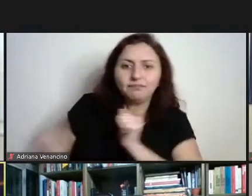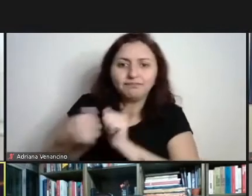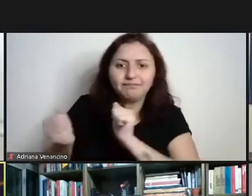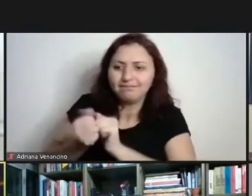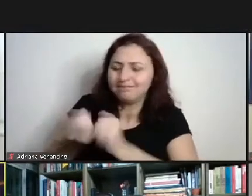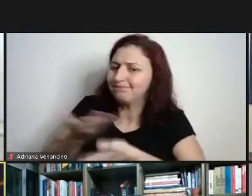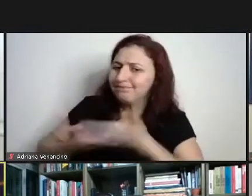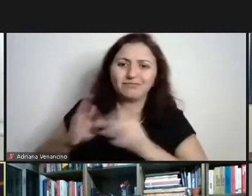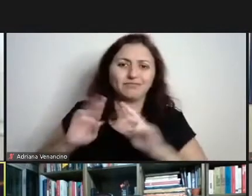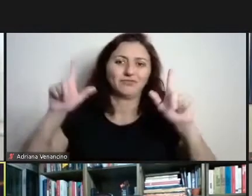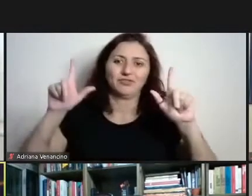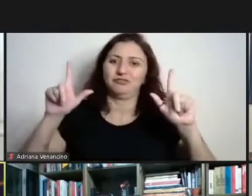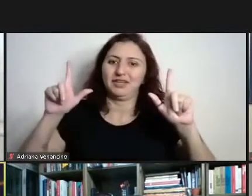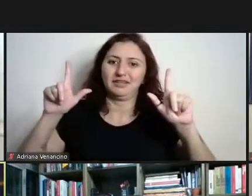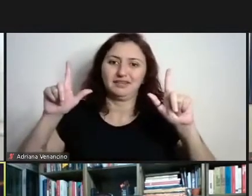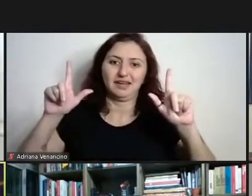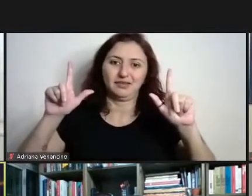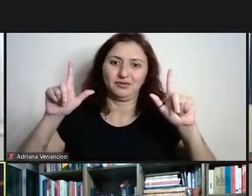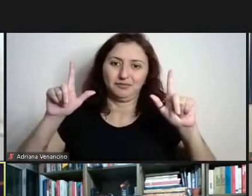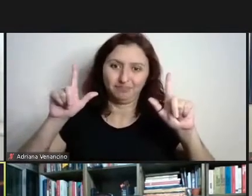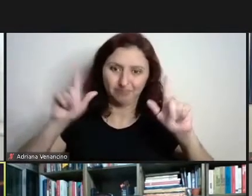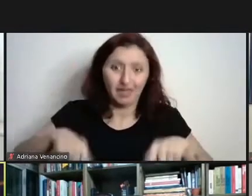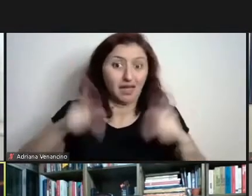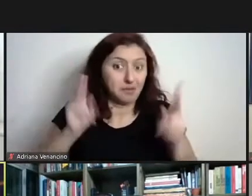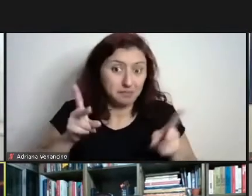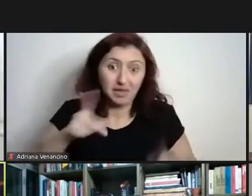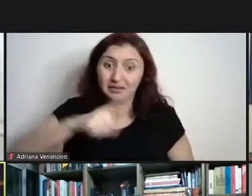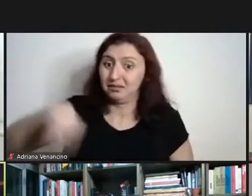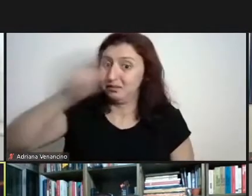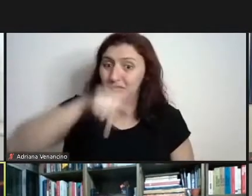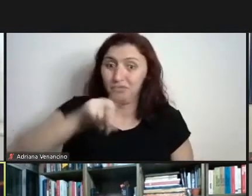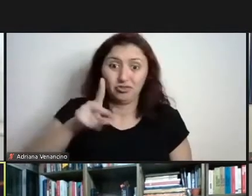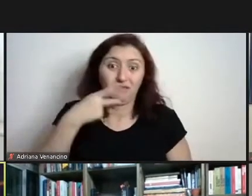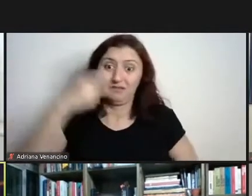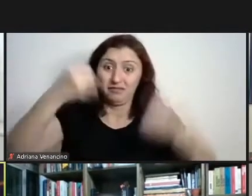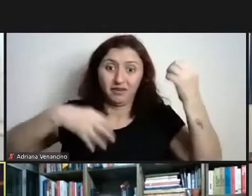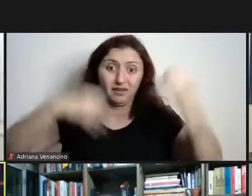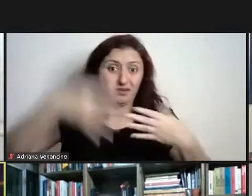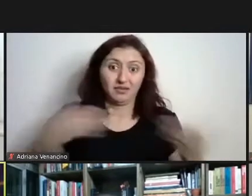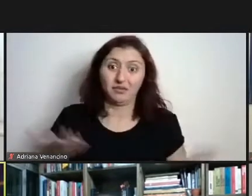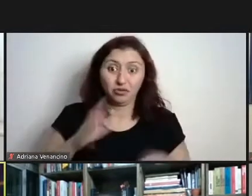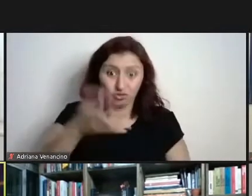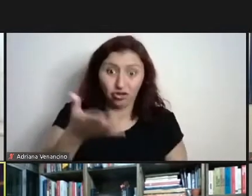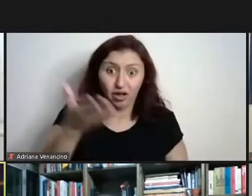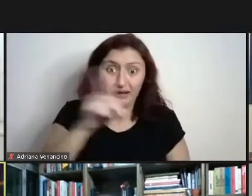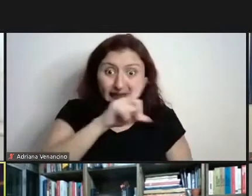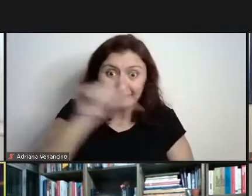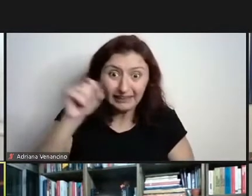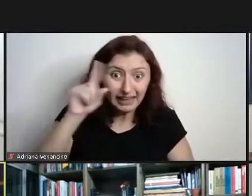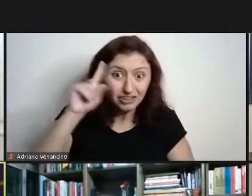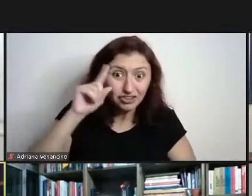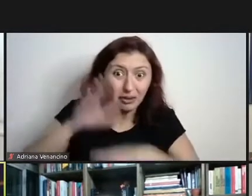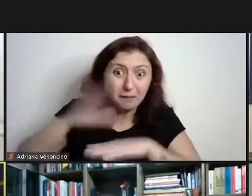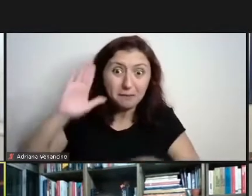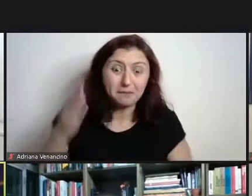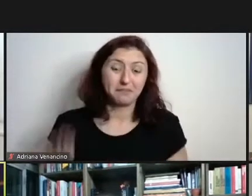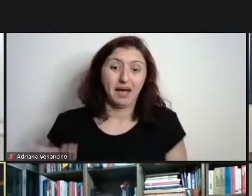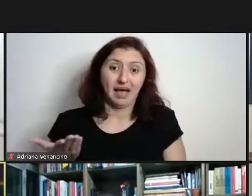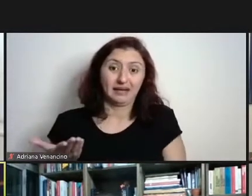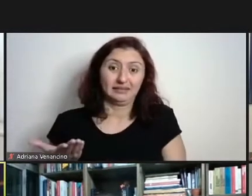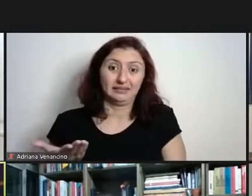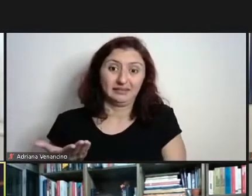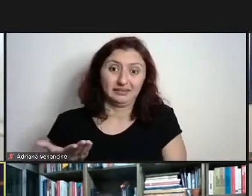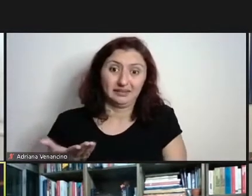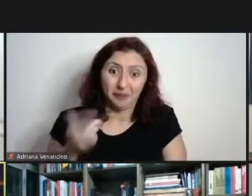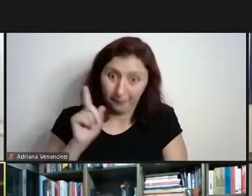diferenciado. Muitas, como vocês mesmos já retrataram, estão mais de 100 dias nessas condições. Então, começa também,